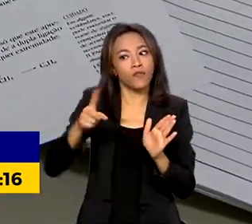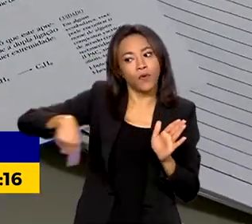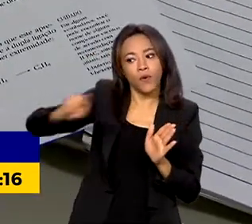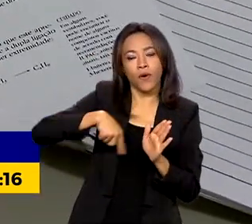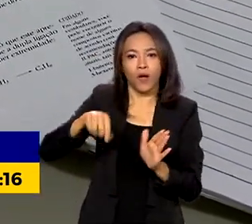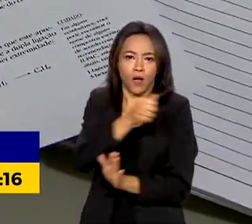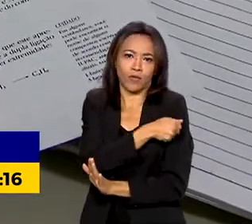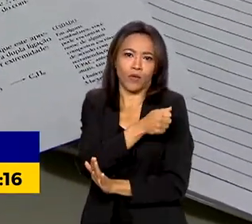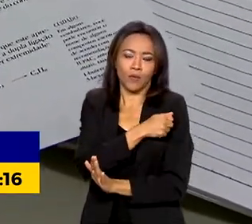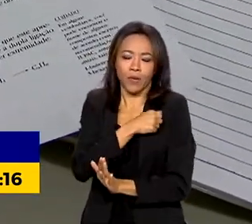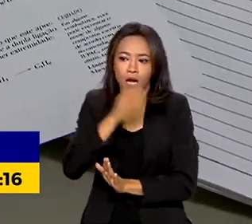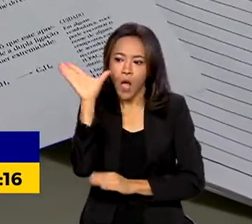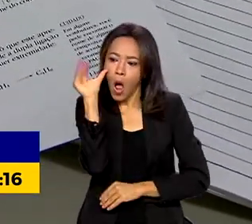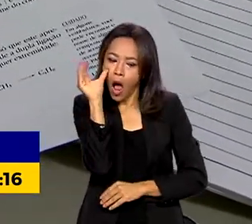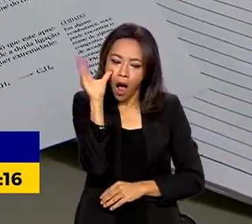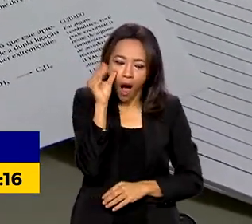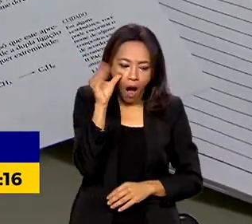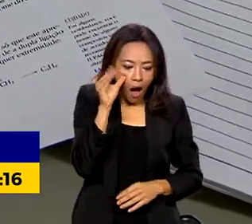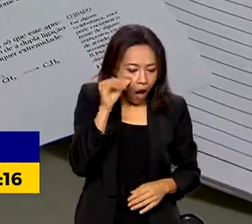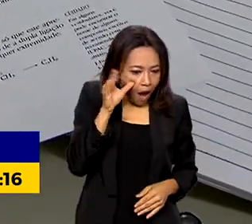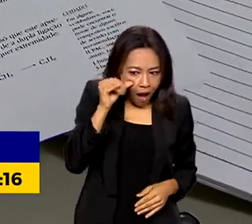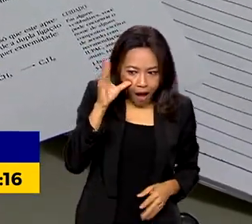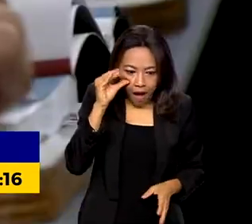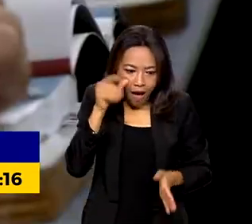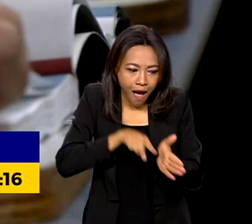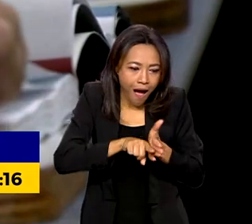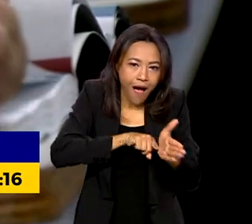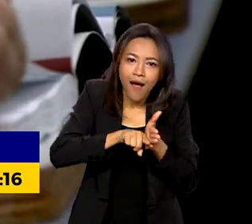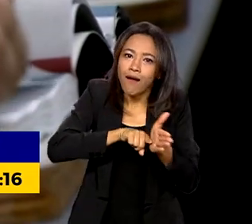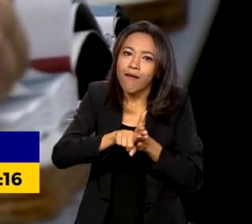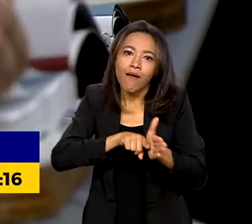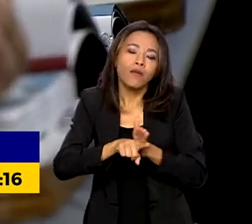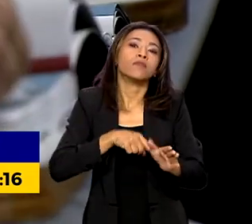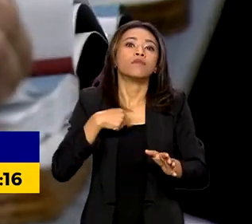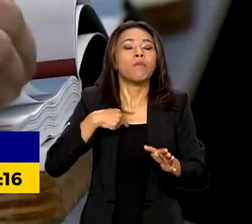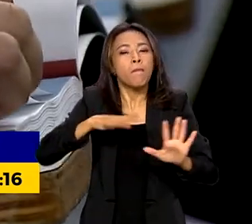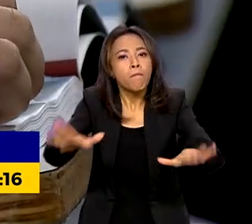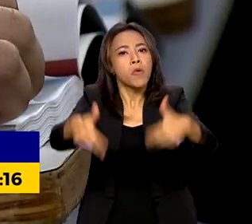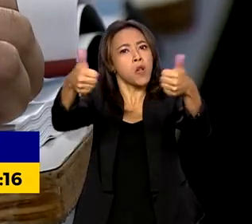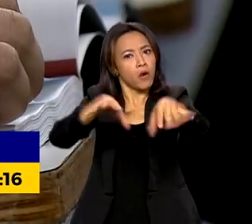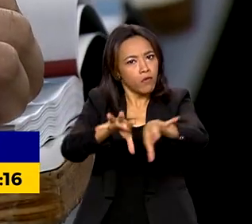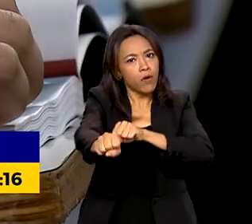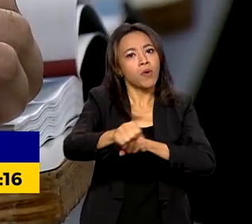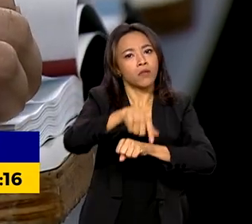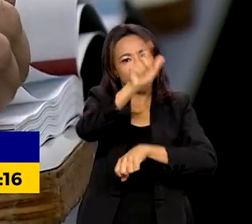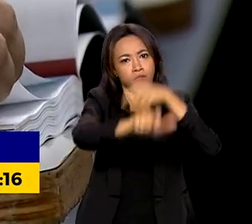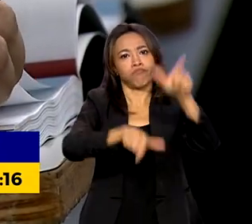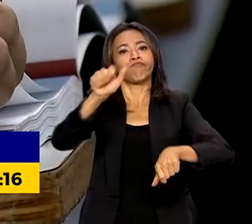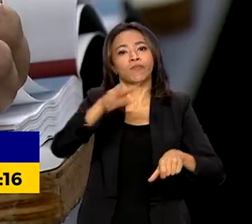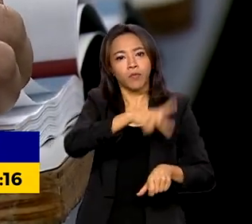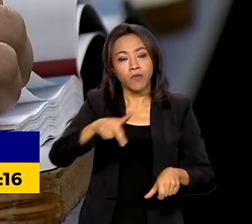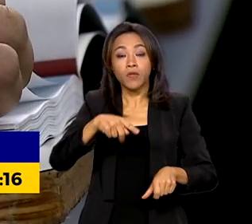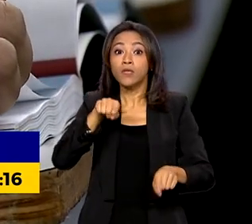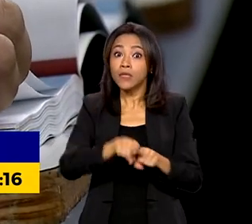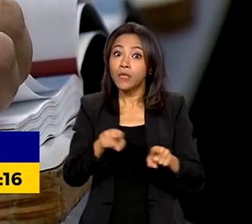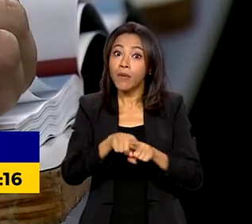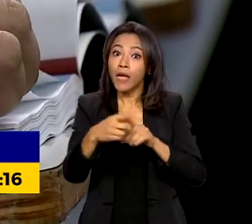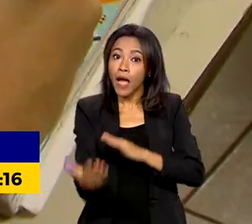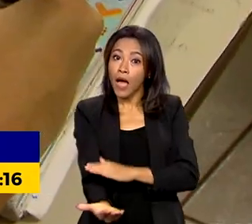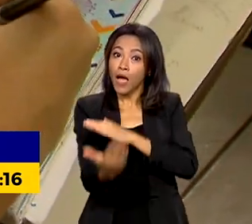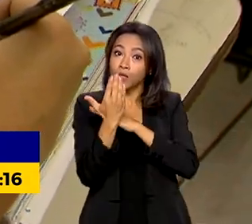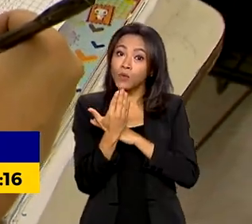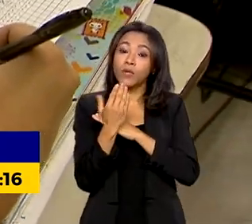ciência, ao mesmo tempo em que aprimora a formação dos professores e ainda pode ajudar a melhorar os